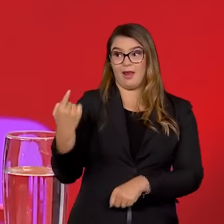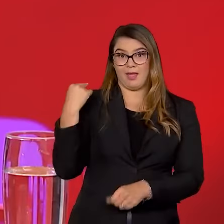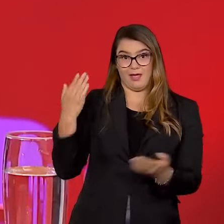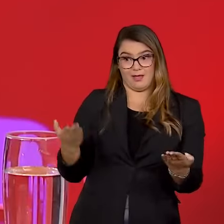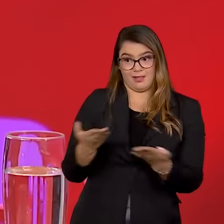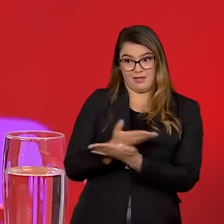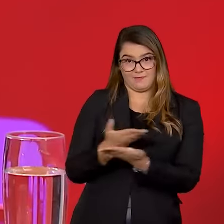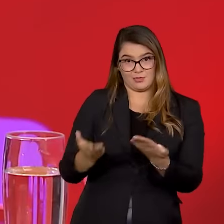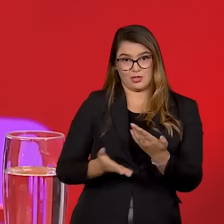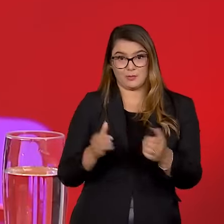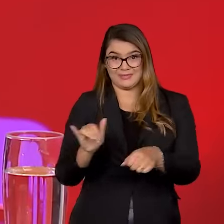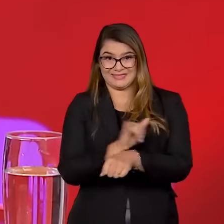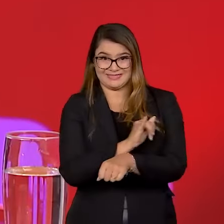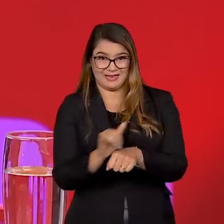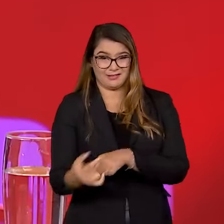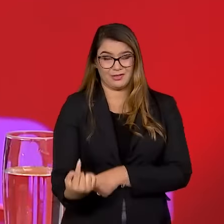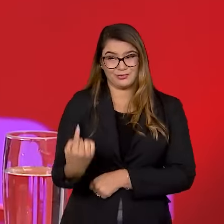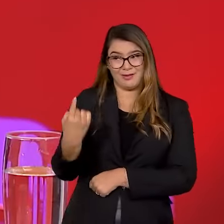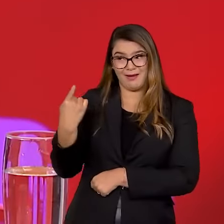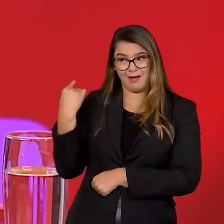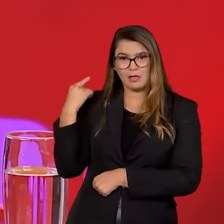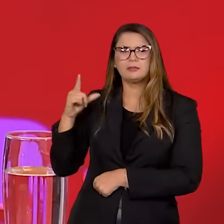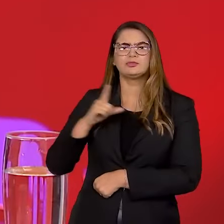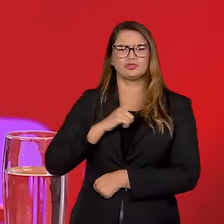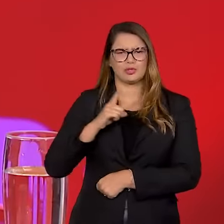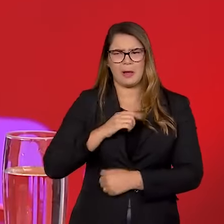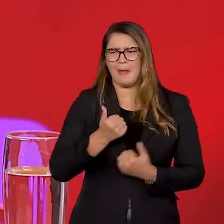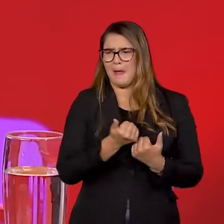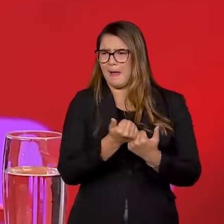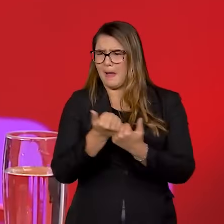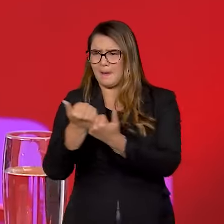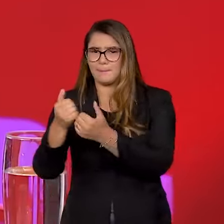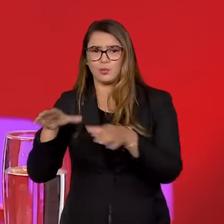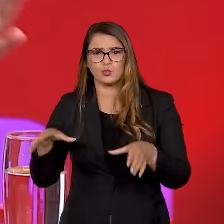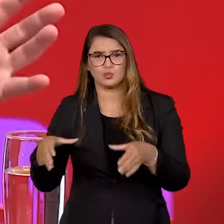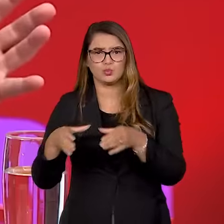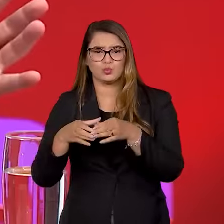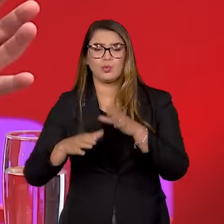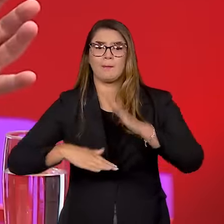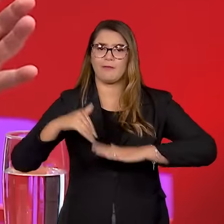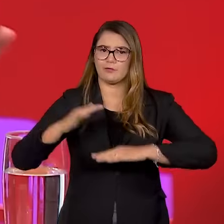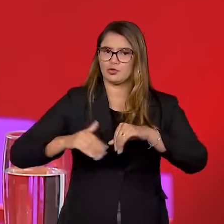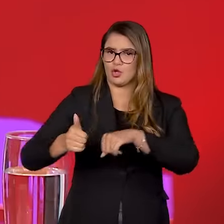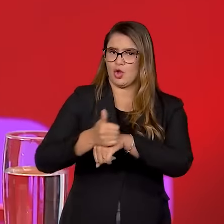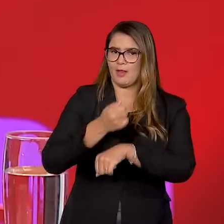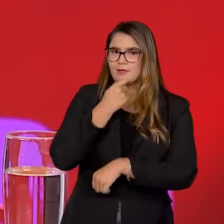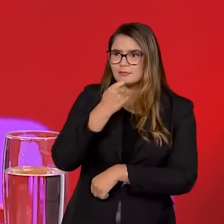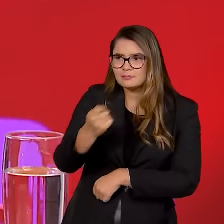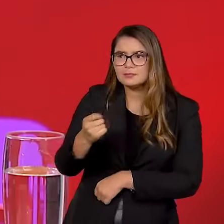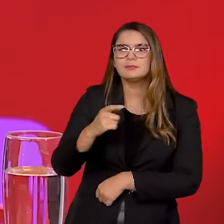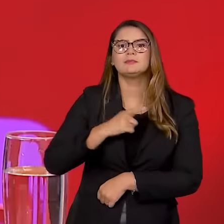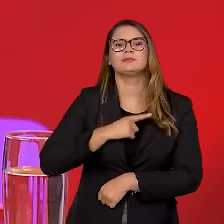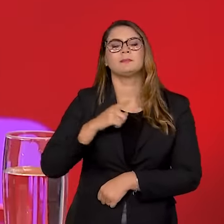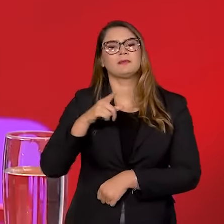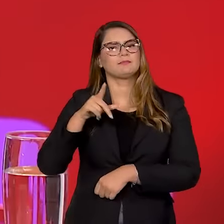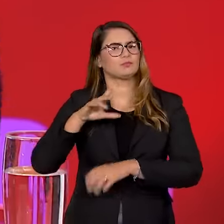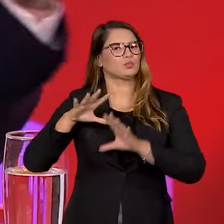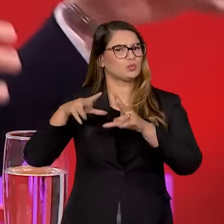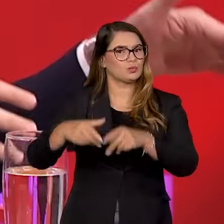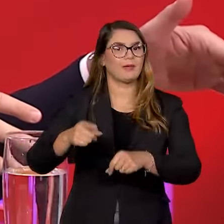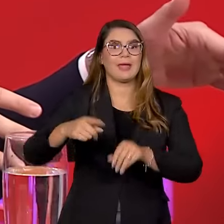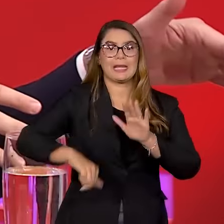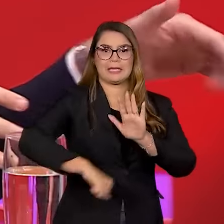época ainda tinha altos índices de apoio na imprensa e na sociedade, de modo geral, eu não tinha dúvida de que a estratégia ia ser